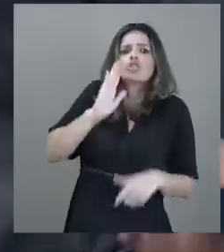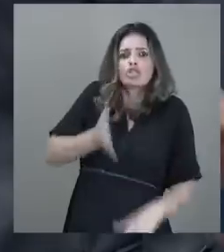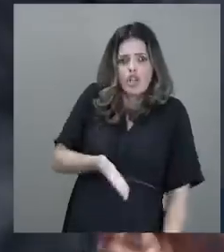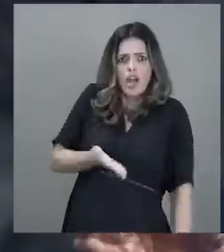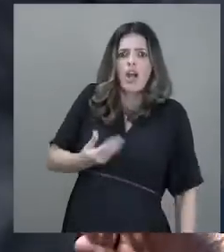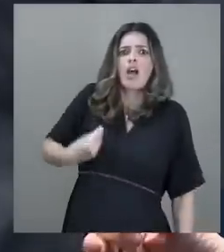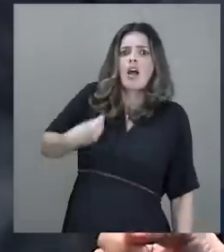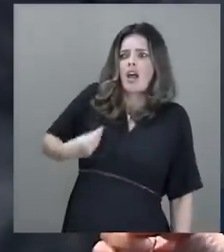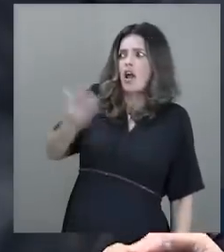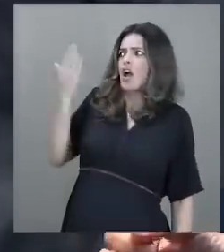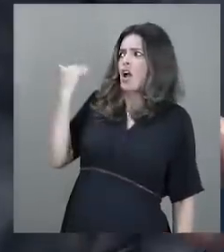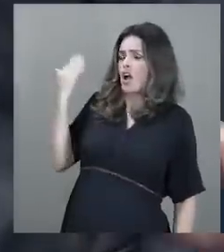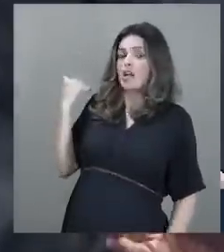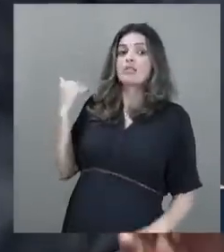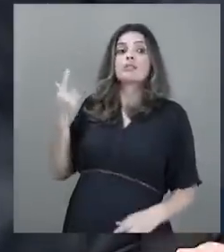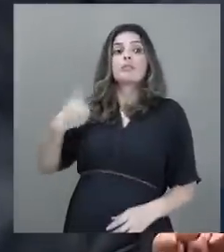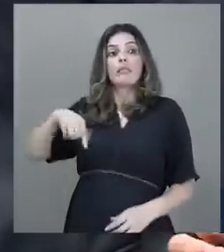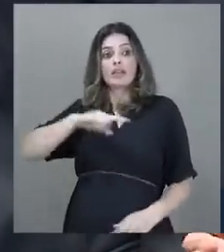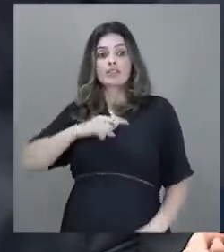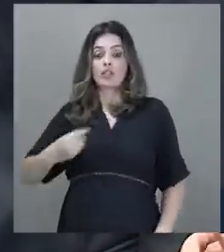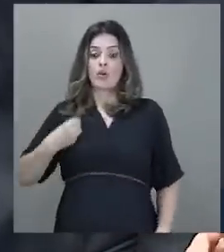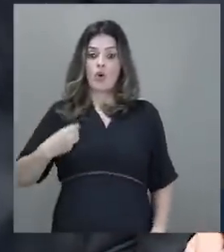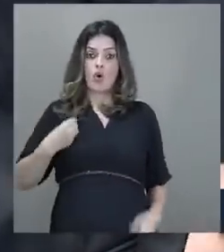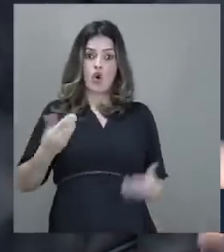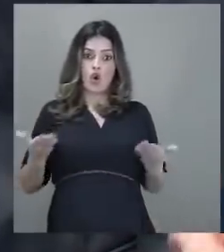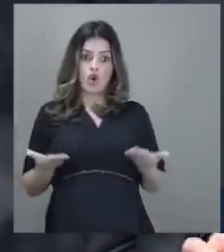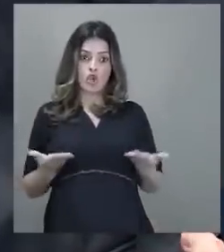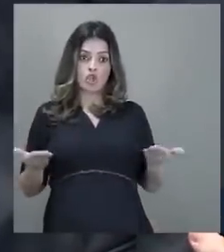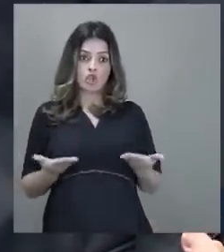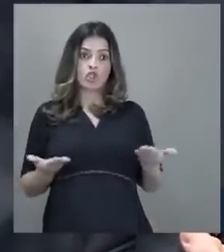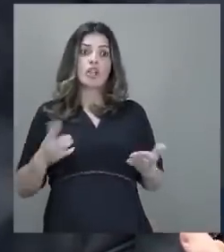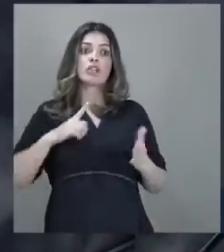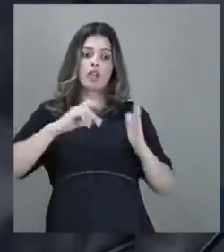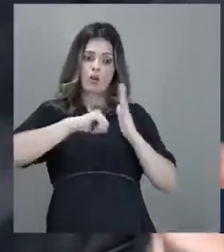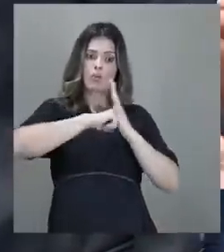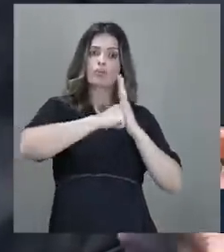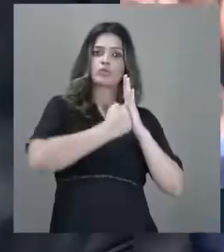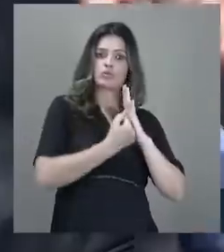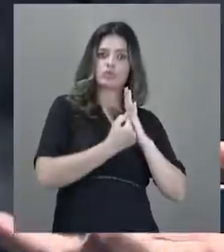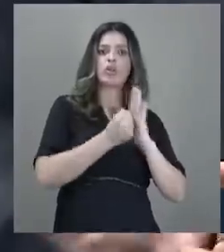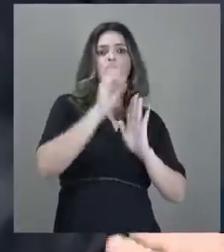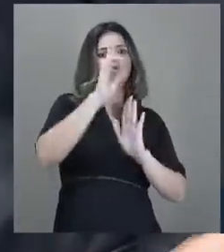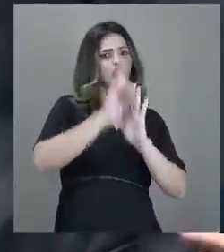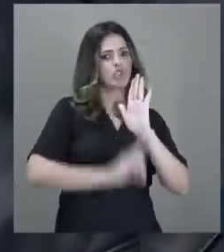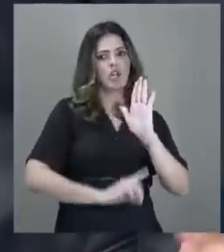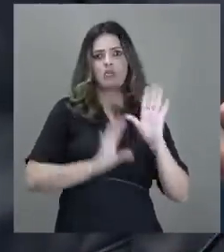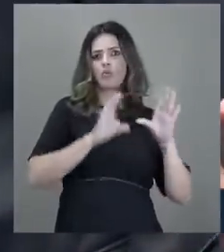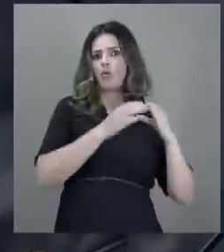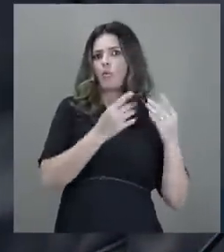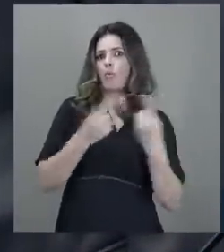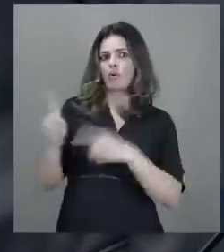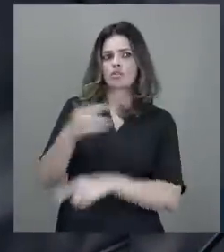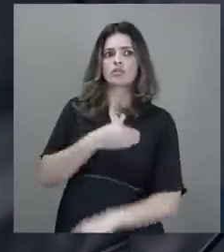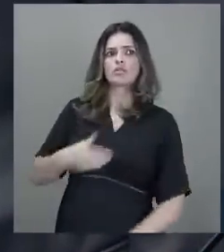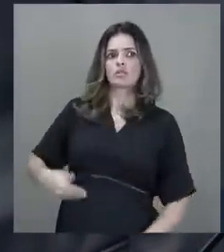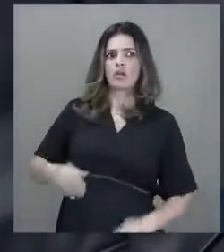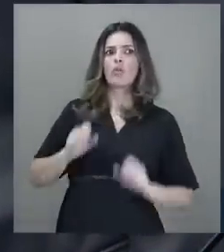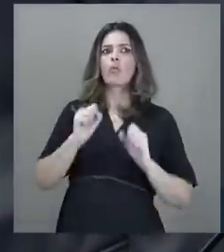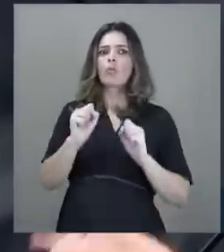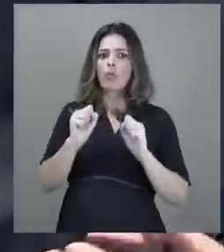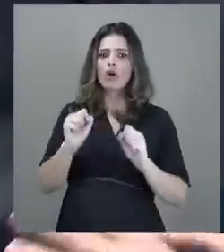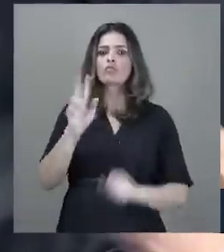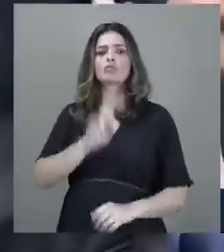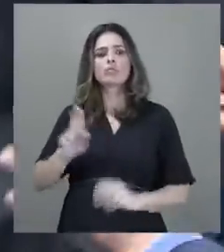Ser oposição, ser oposição à obstrução é um direito que a oposição tem que usar quando quiser.